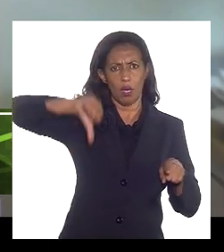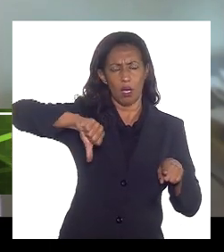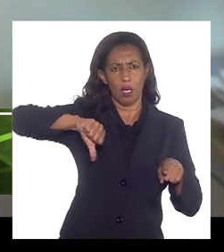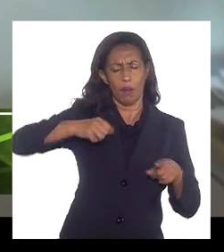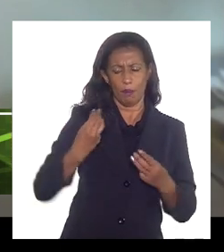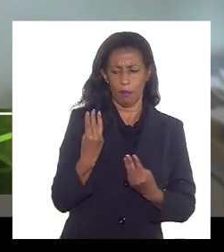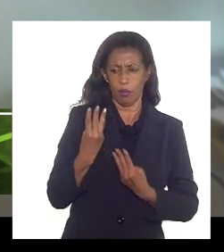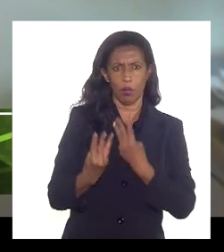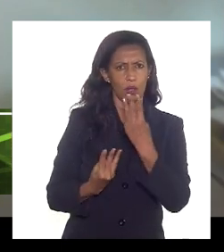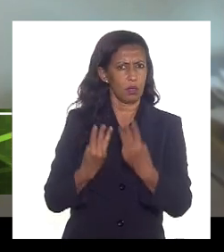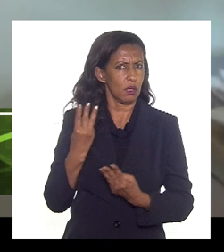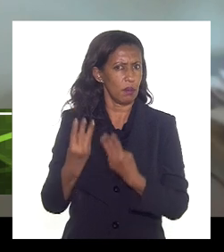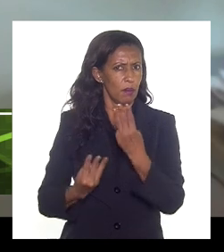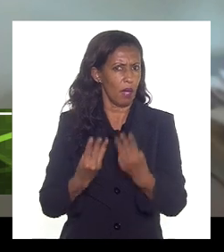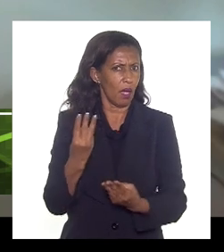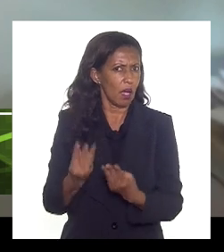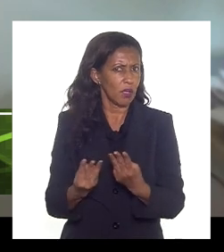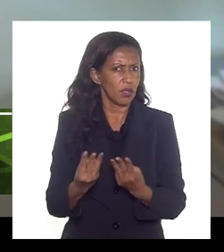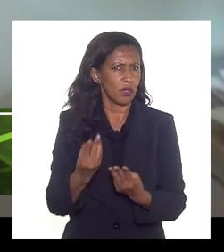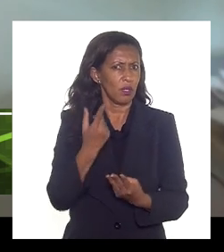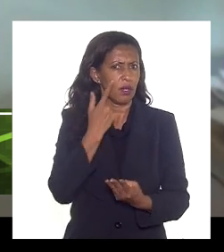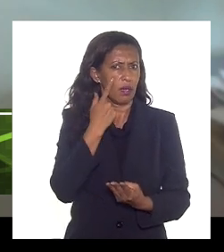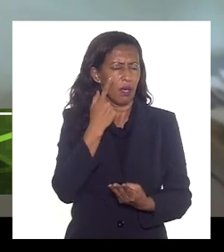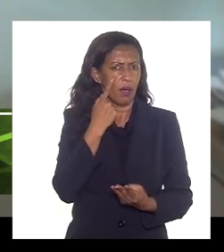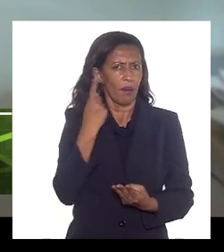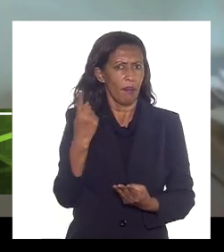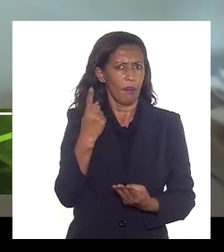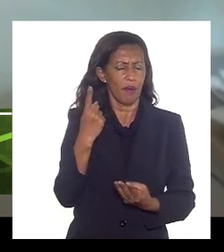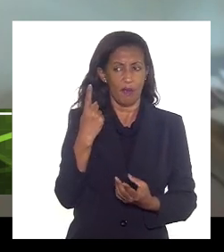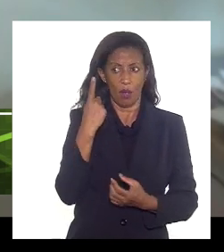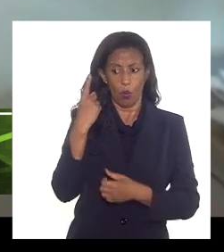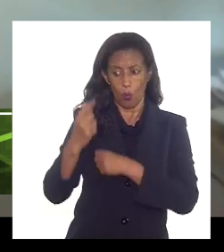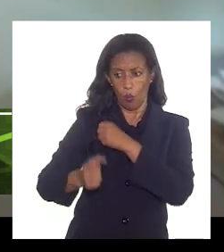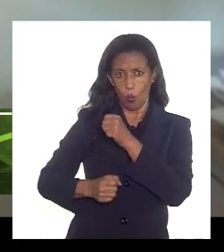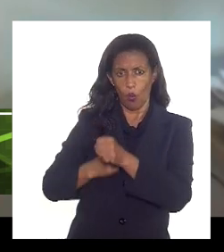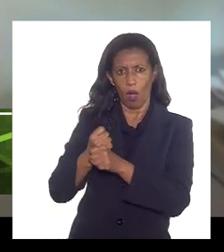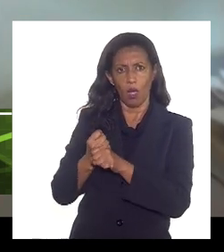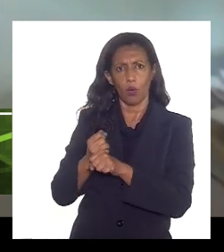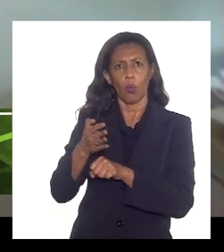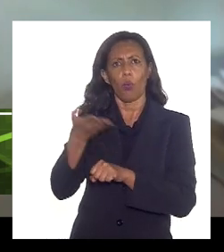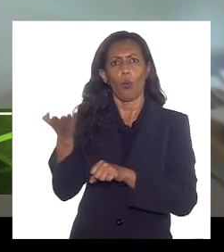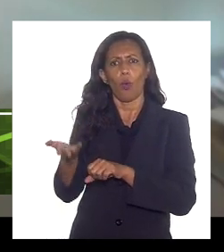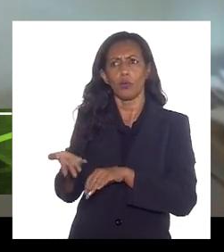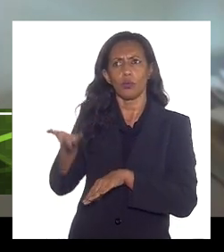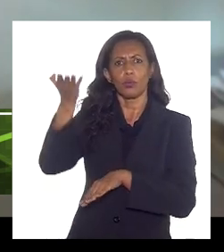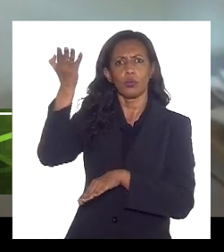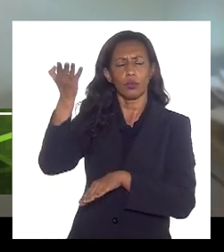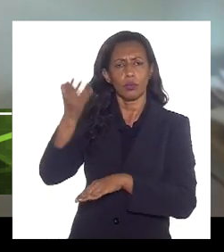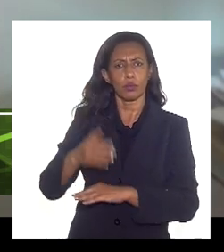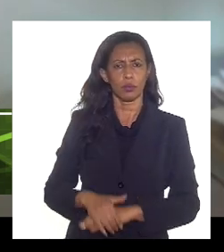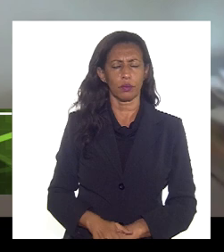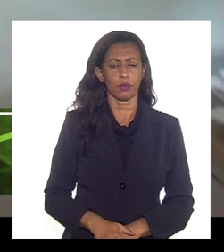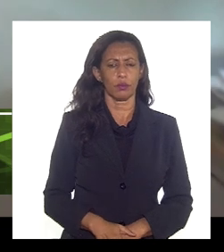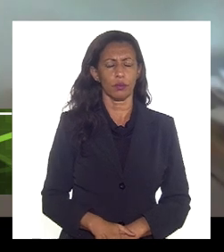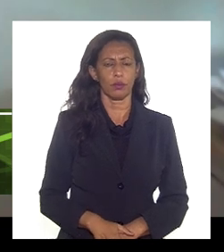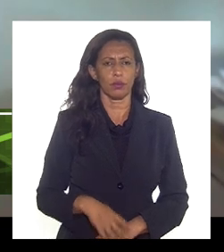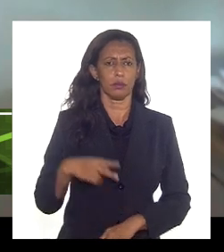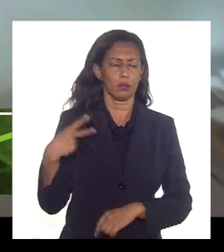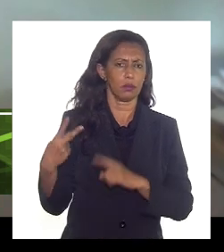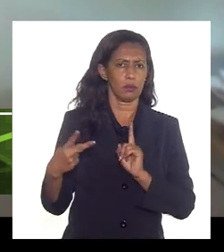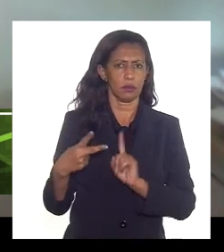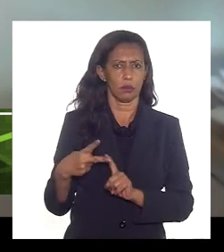trimestre para se chegar a um número de reajuste anual primeira questão dois